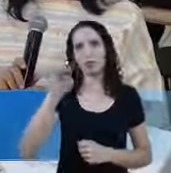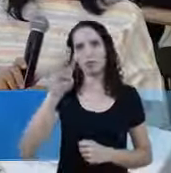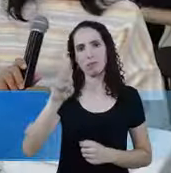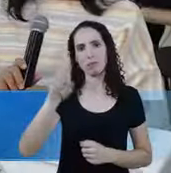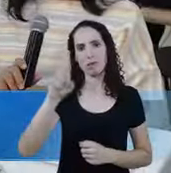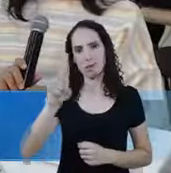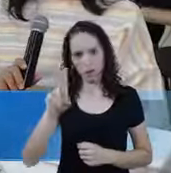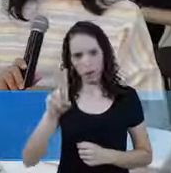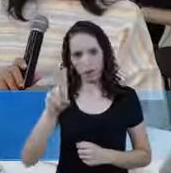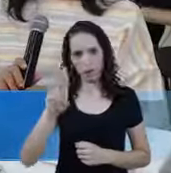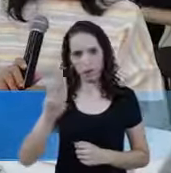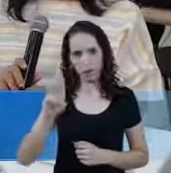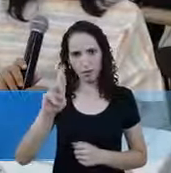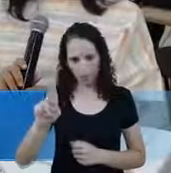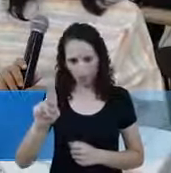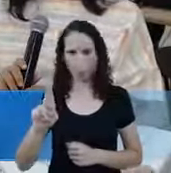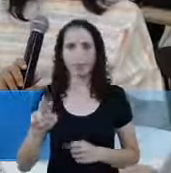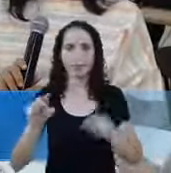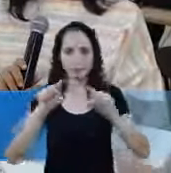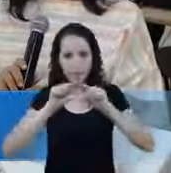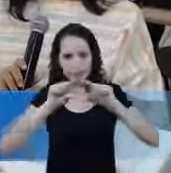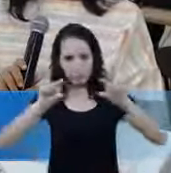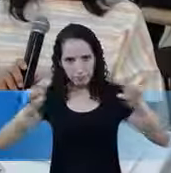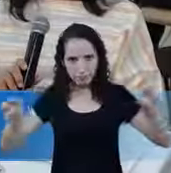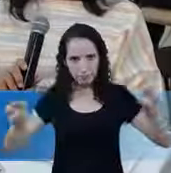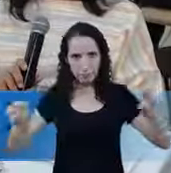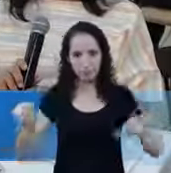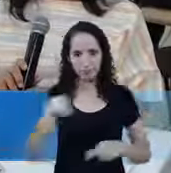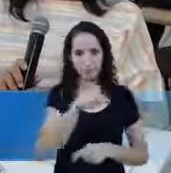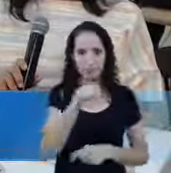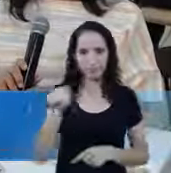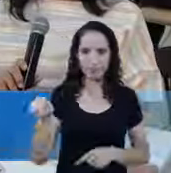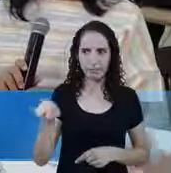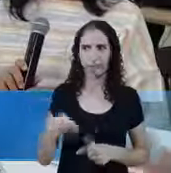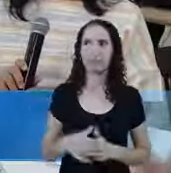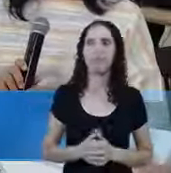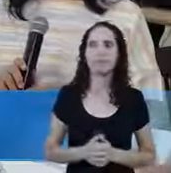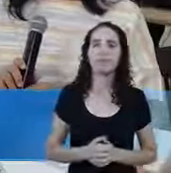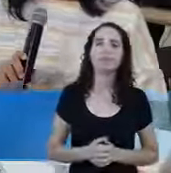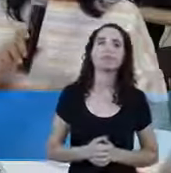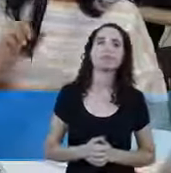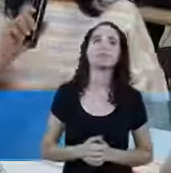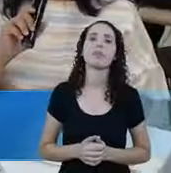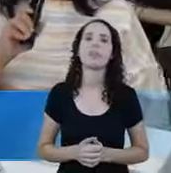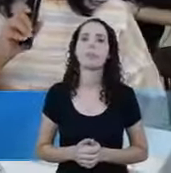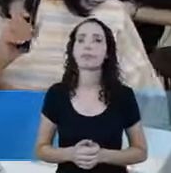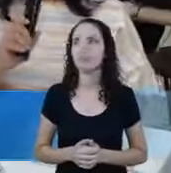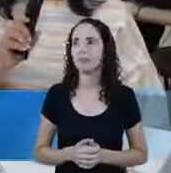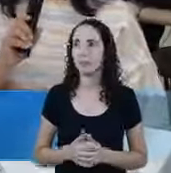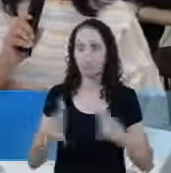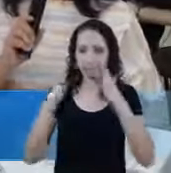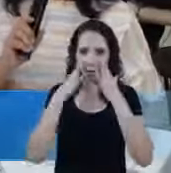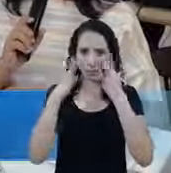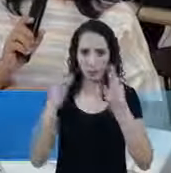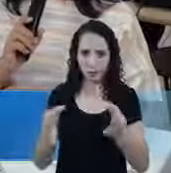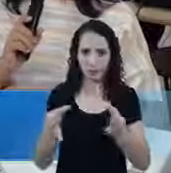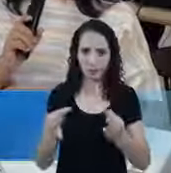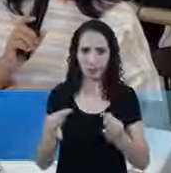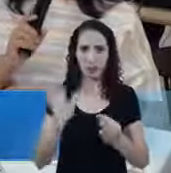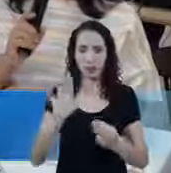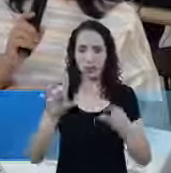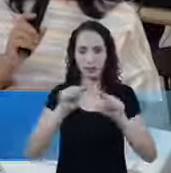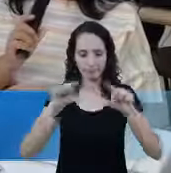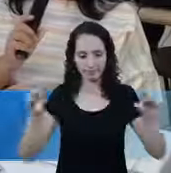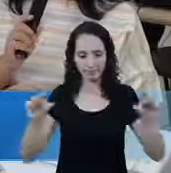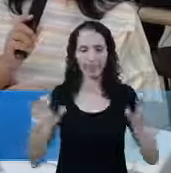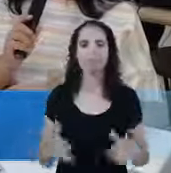.gov.br Não tem com, não tem nada, né Olha, veja bem Nada do governo Já está no ar É,